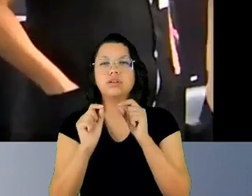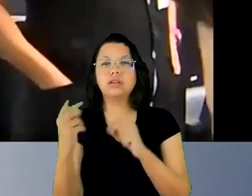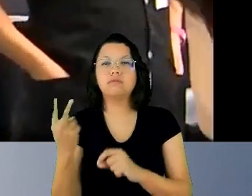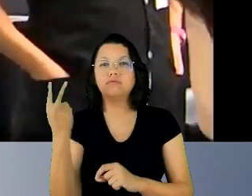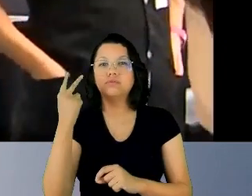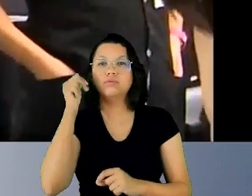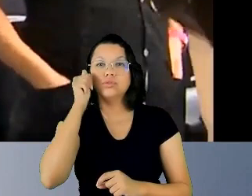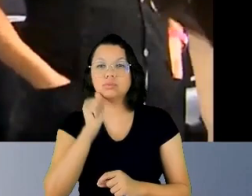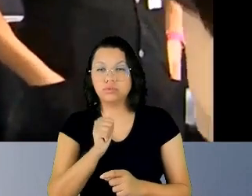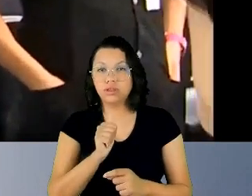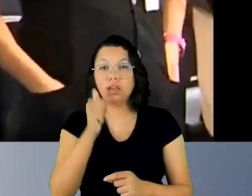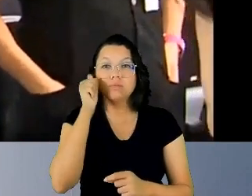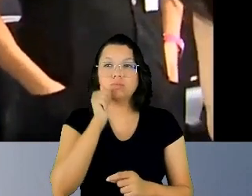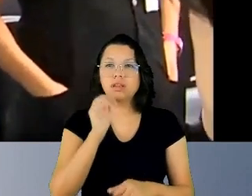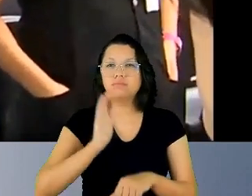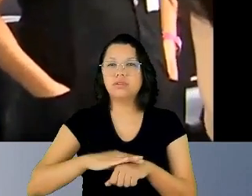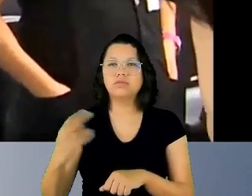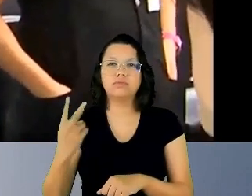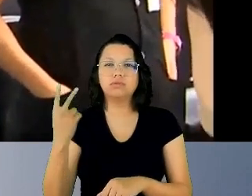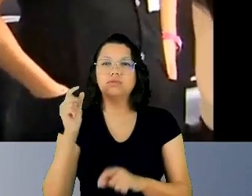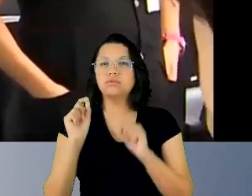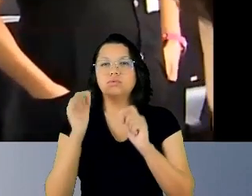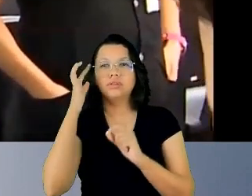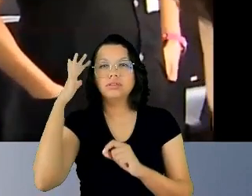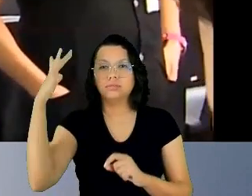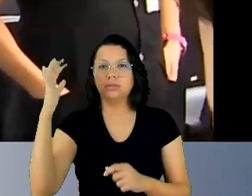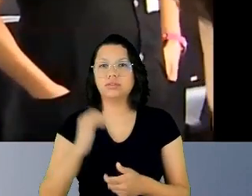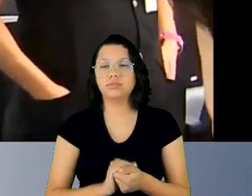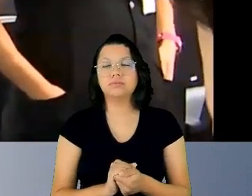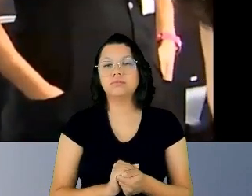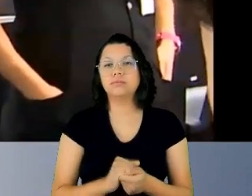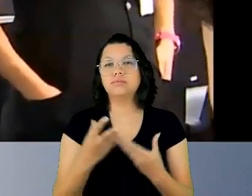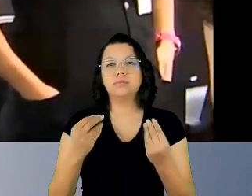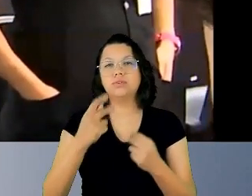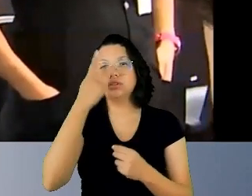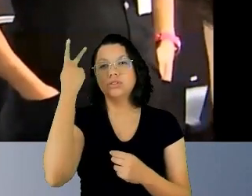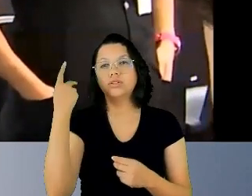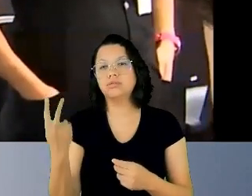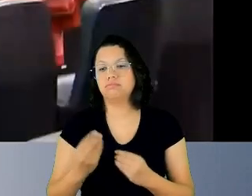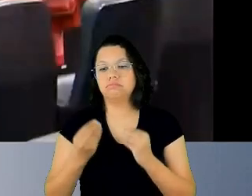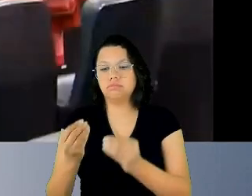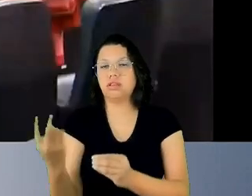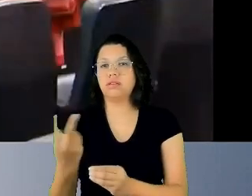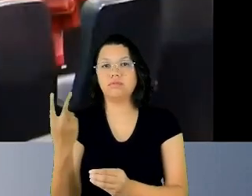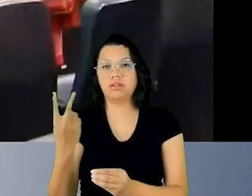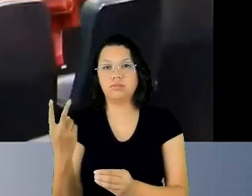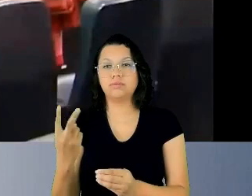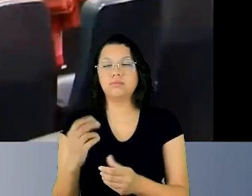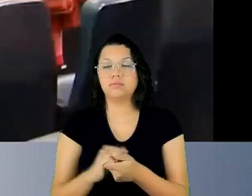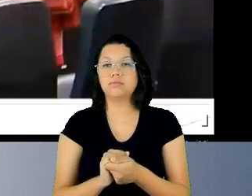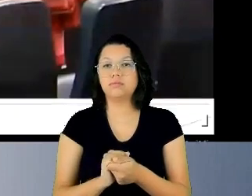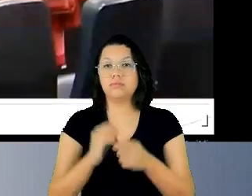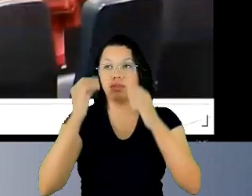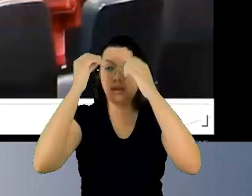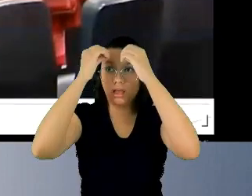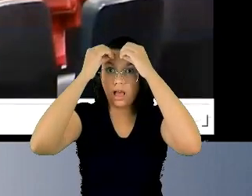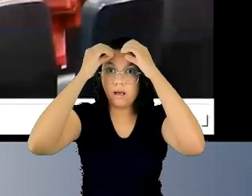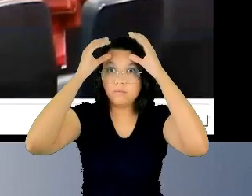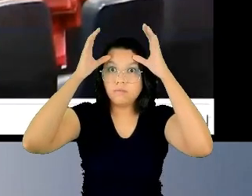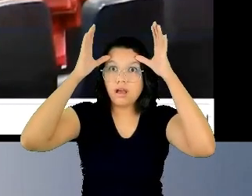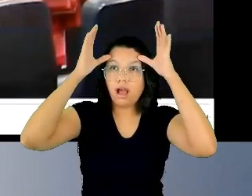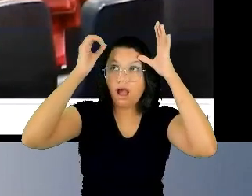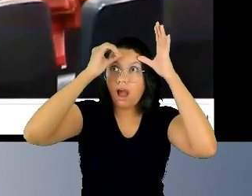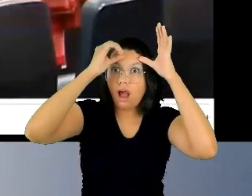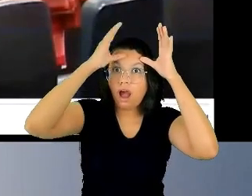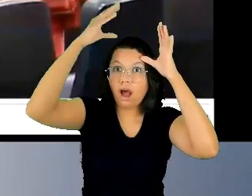mulher. A mulher é muito mais valorosa do que se pensa, e muita gente não dá valor. Abriu nossa mente mais, para a gente ter coragem de fazer